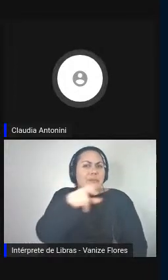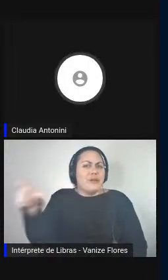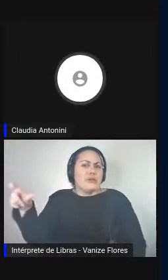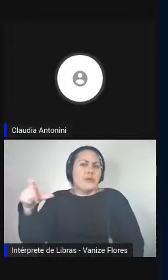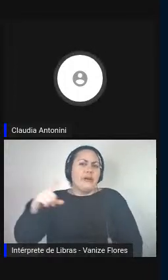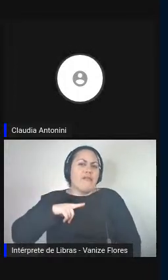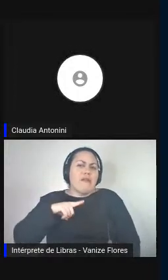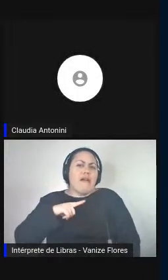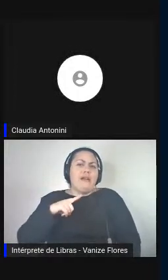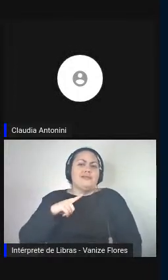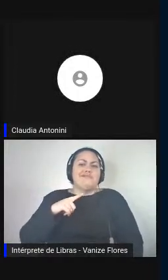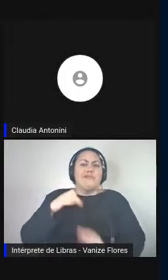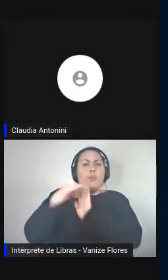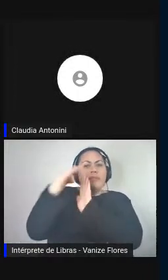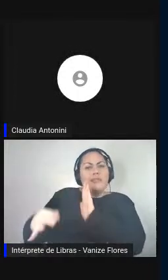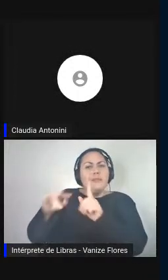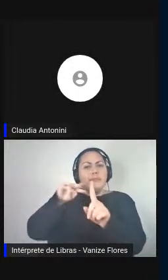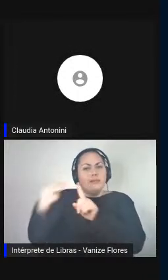falados,